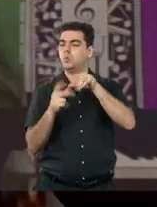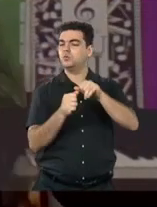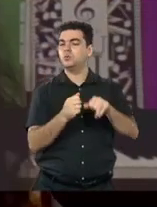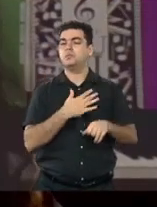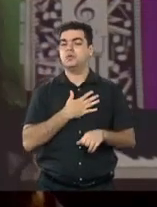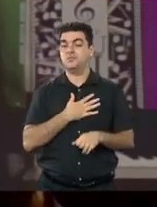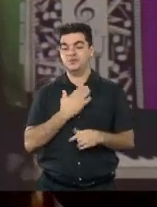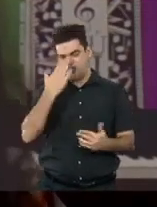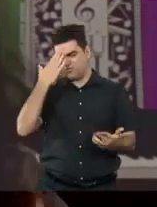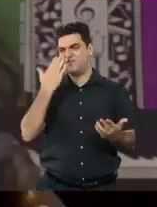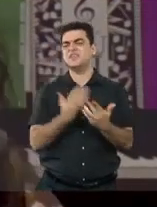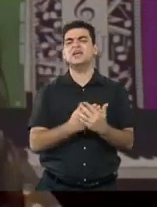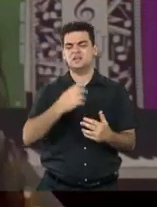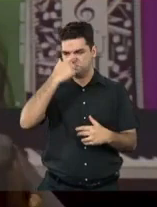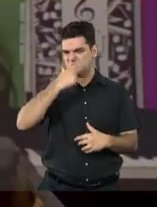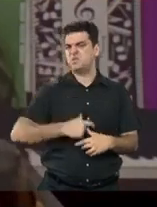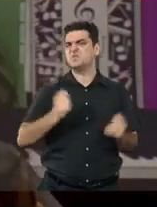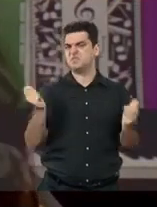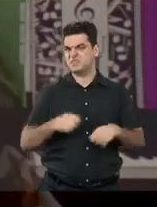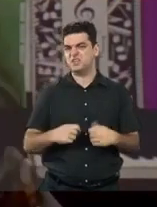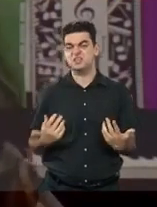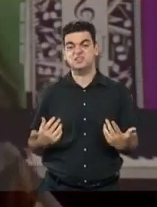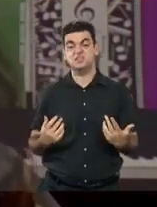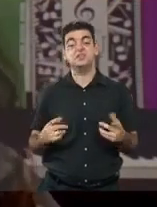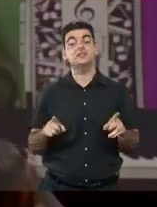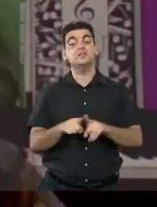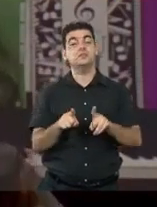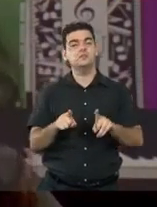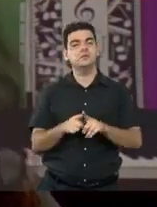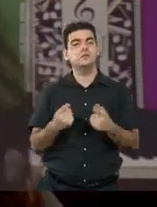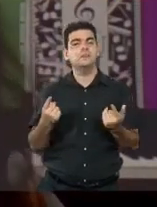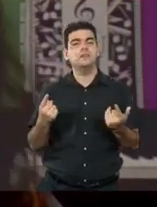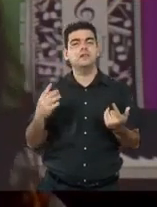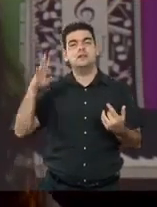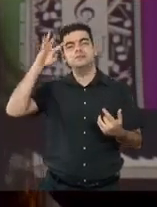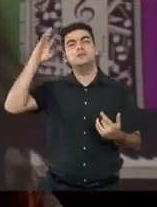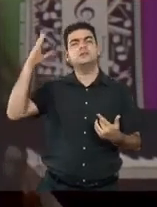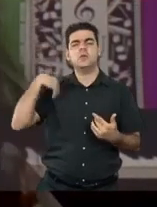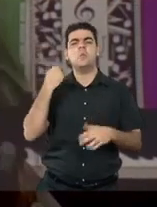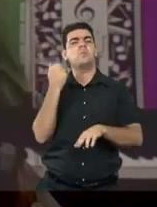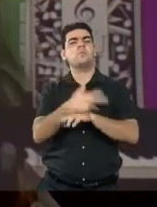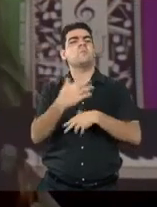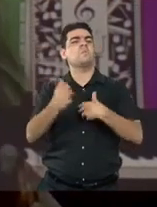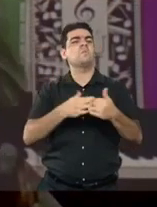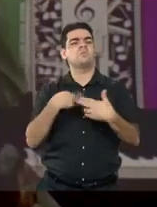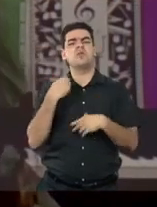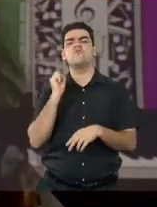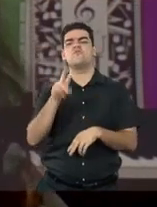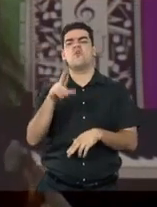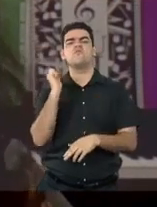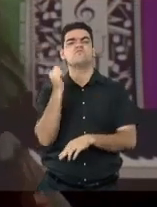que possamos acreditar em nós mesmas e para que possamos estar onde quisermos estar.